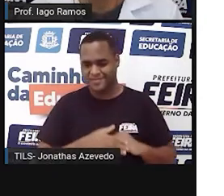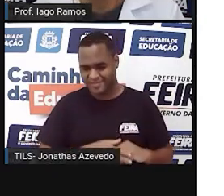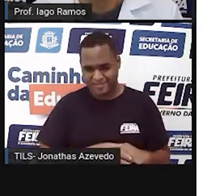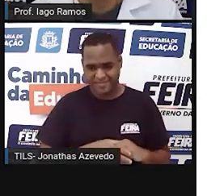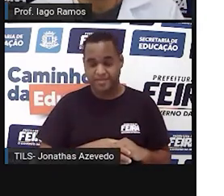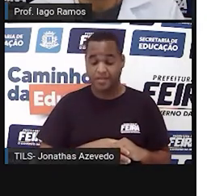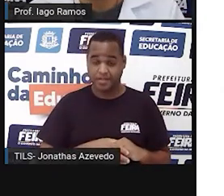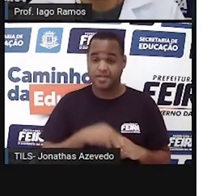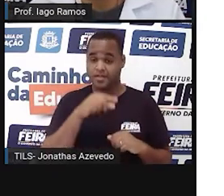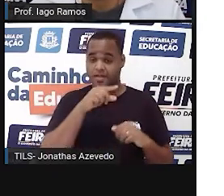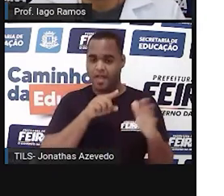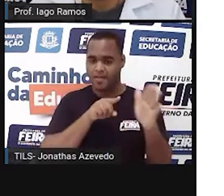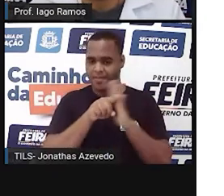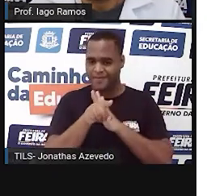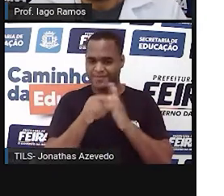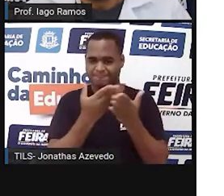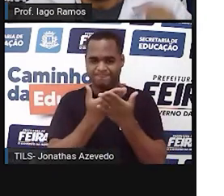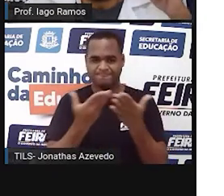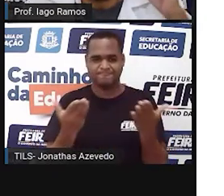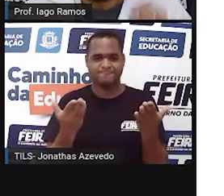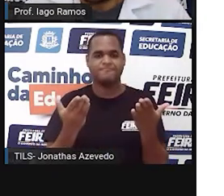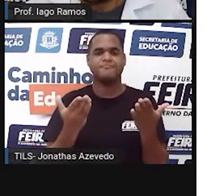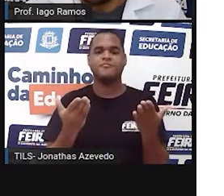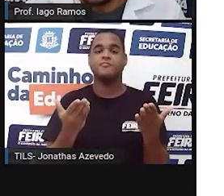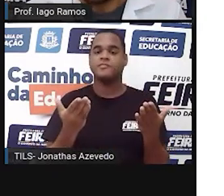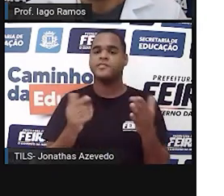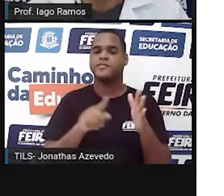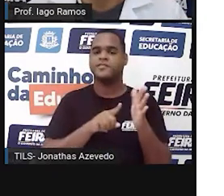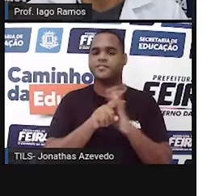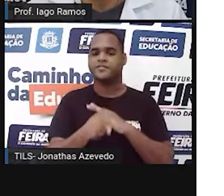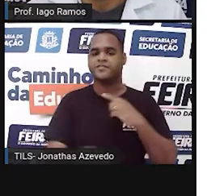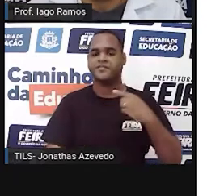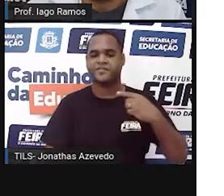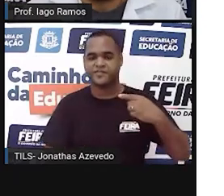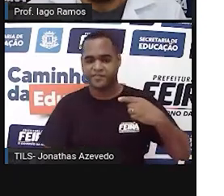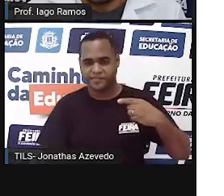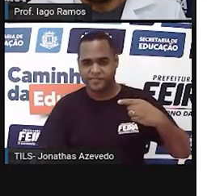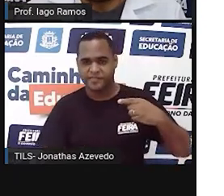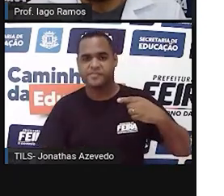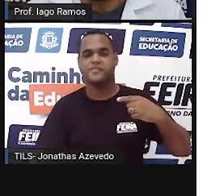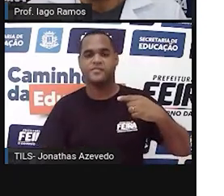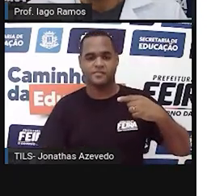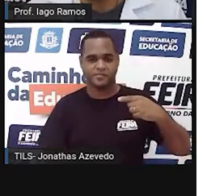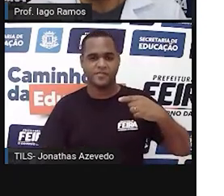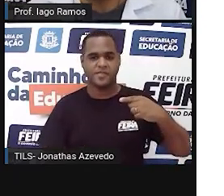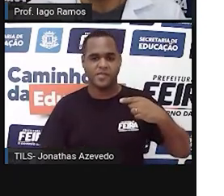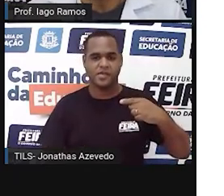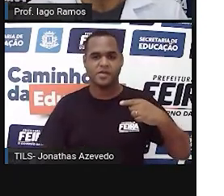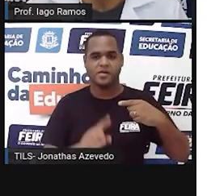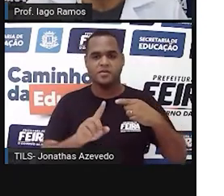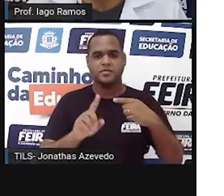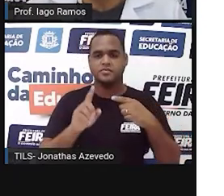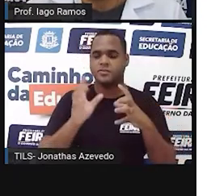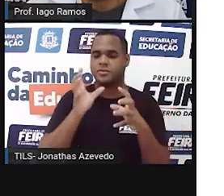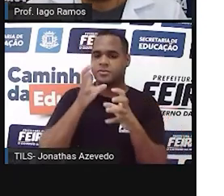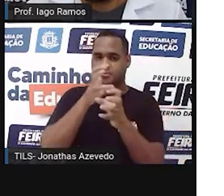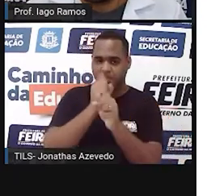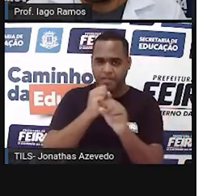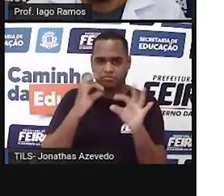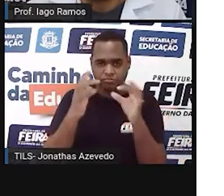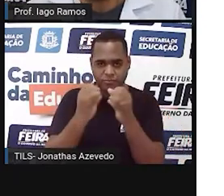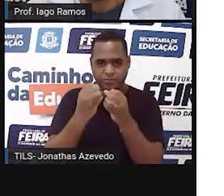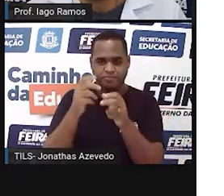perguntas serão essas. Pergunta de número 1, né? Qual o total